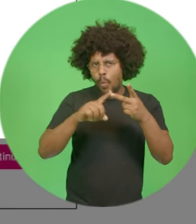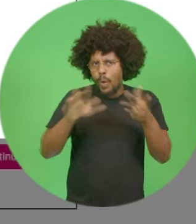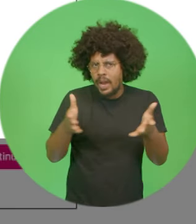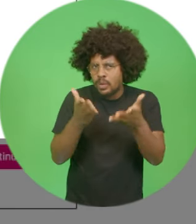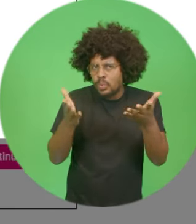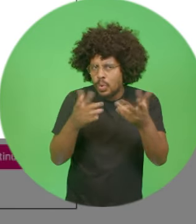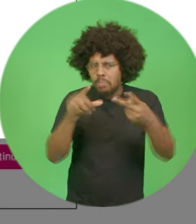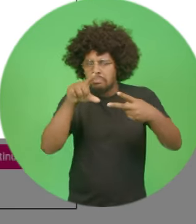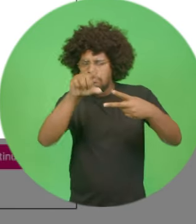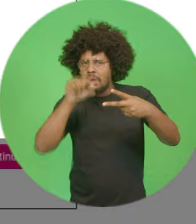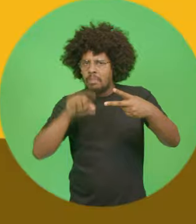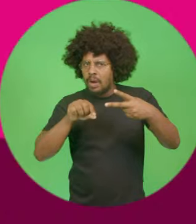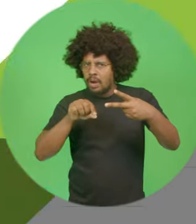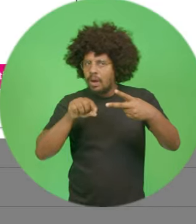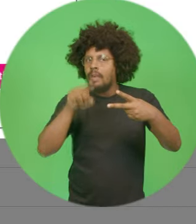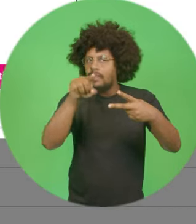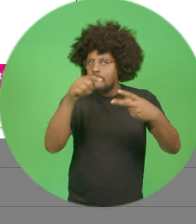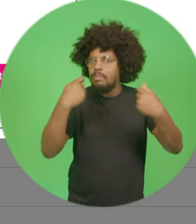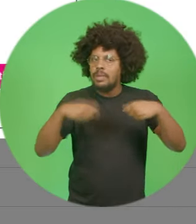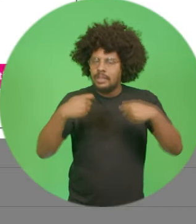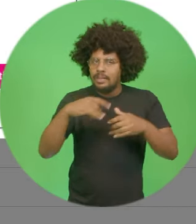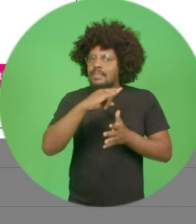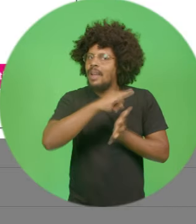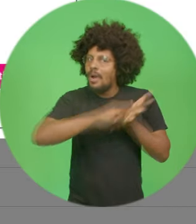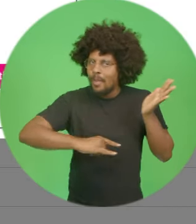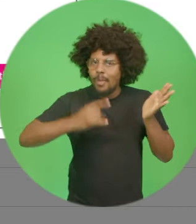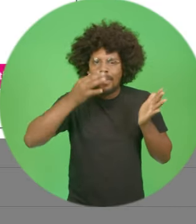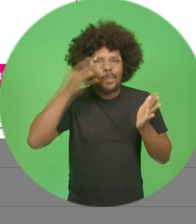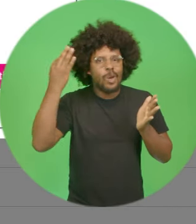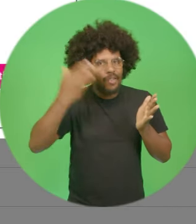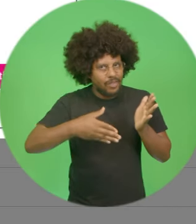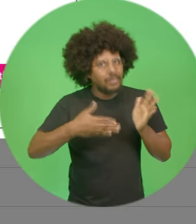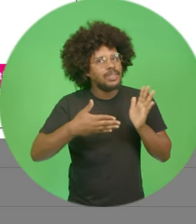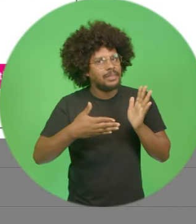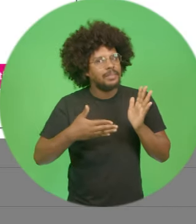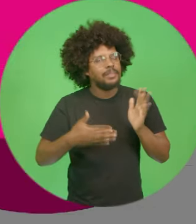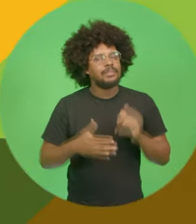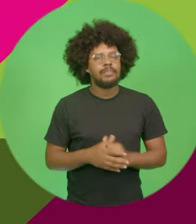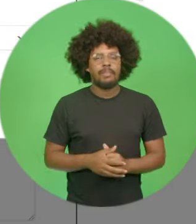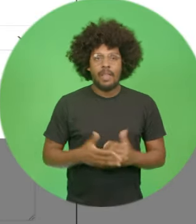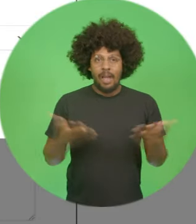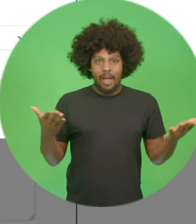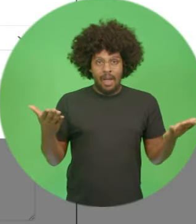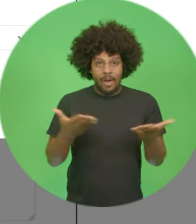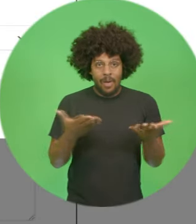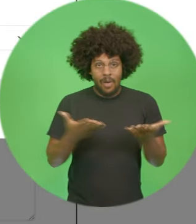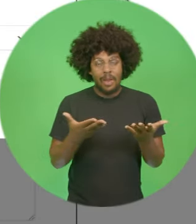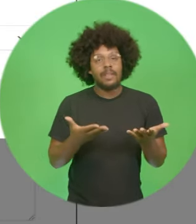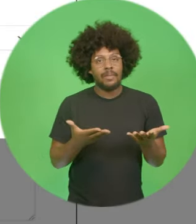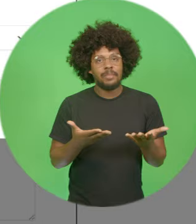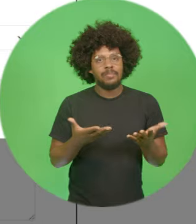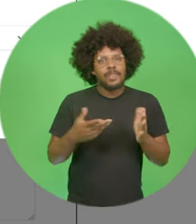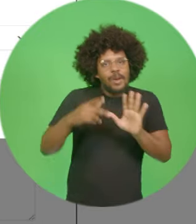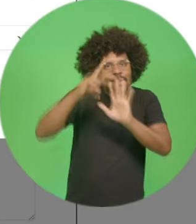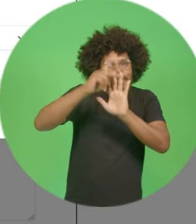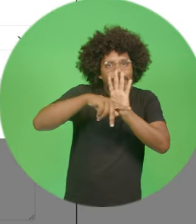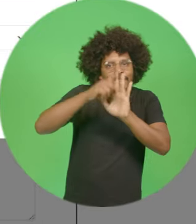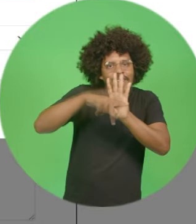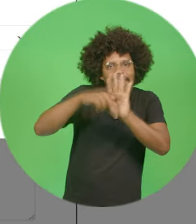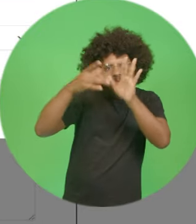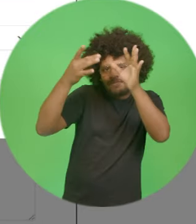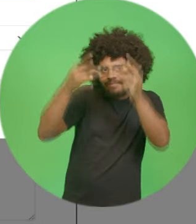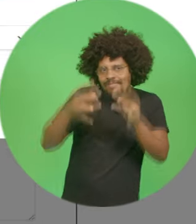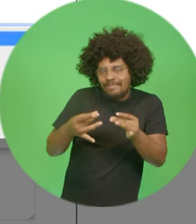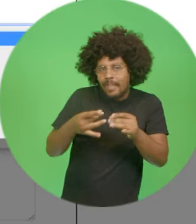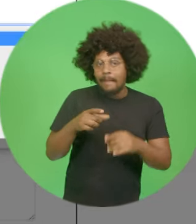selecione alguma das opções, atente-se aos documentos de comprovação. Vamos à identificação do